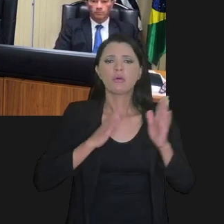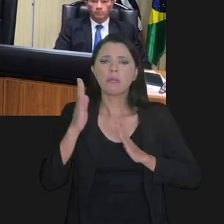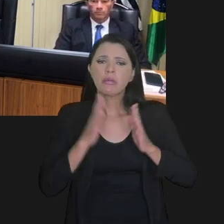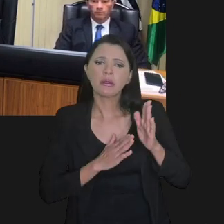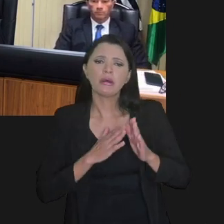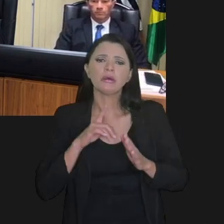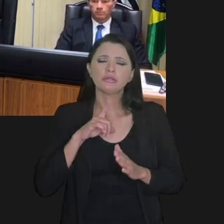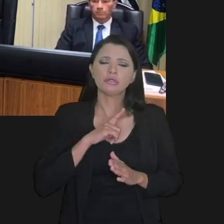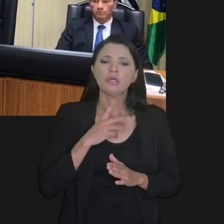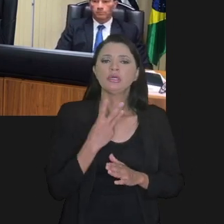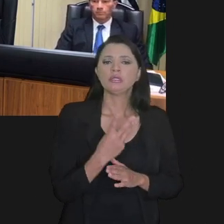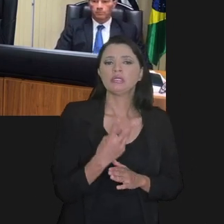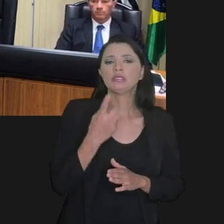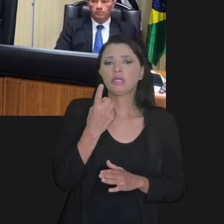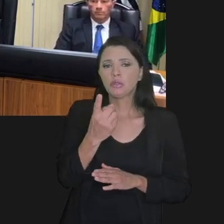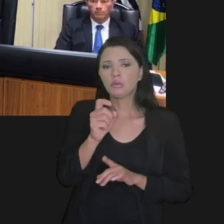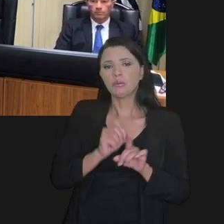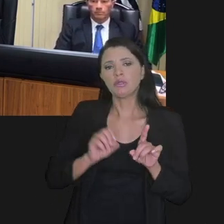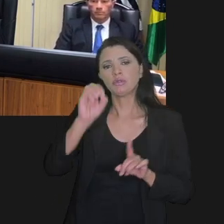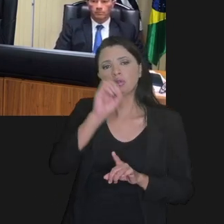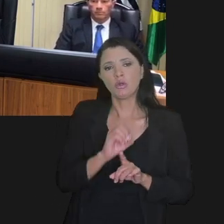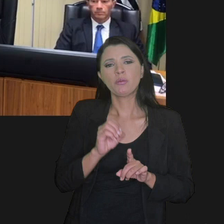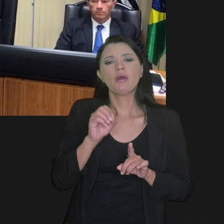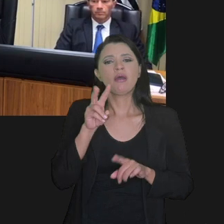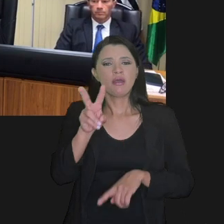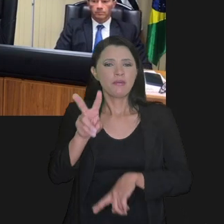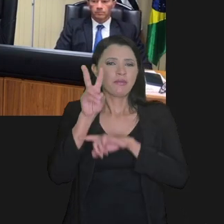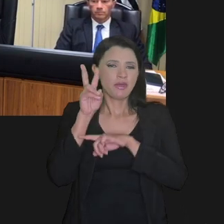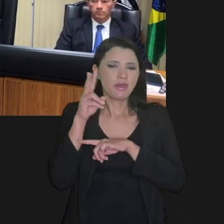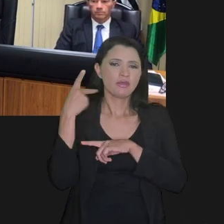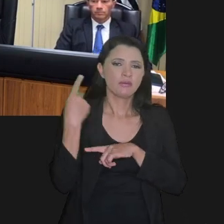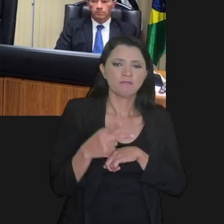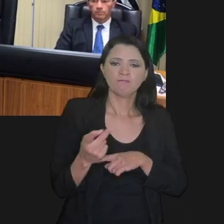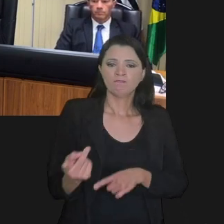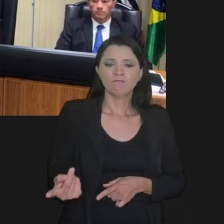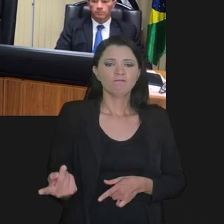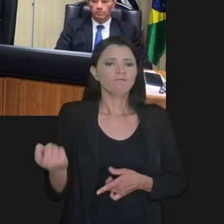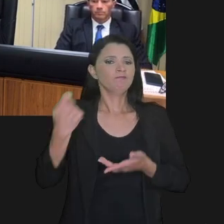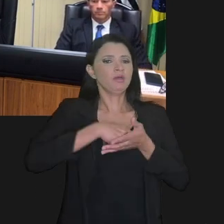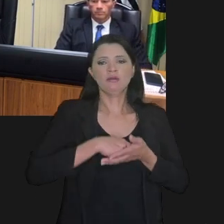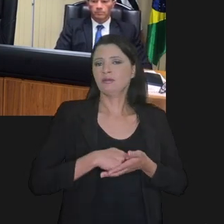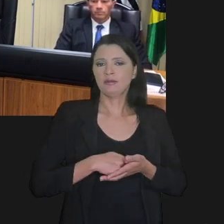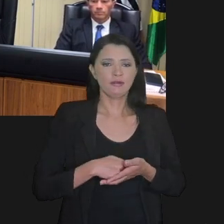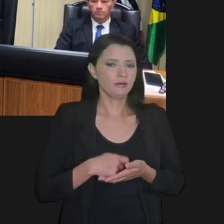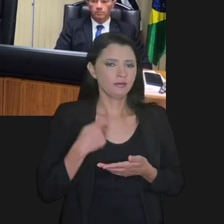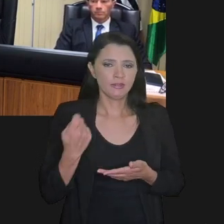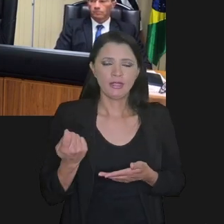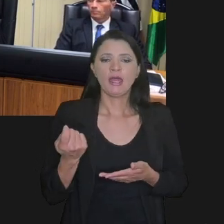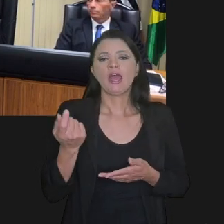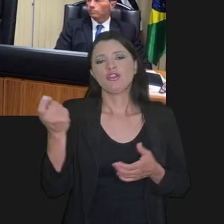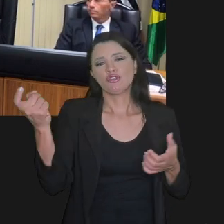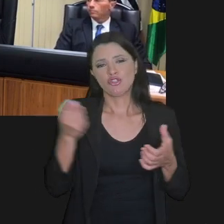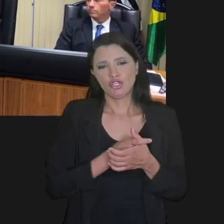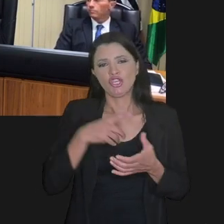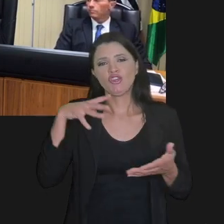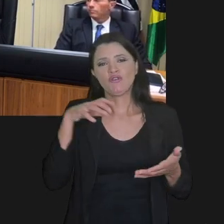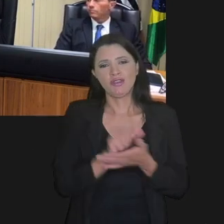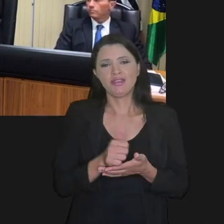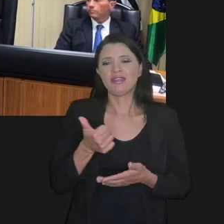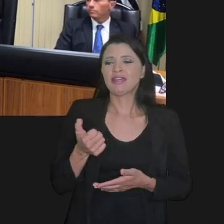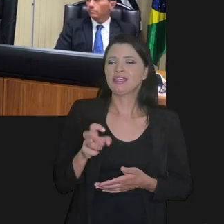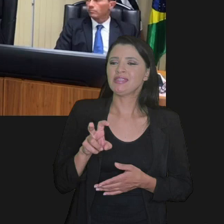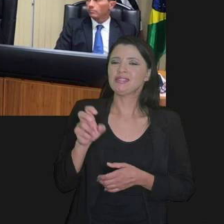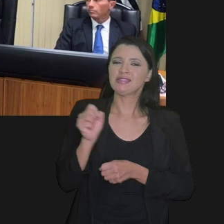que está tal, independente do prazo do 31 de outubro, aqueles créditos que são presumidamente irrecuperáveis, dívidas